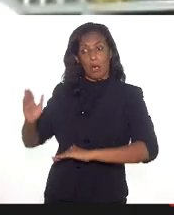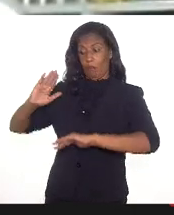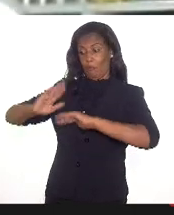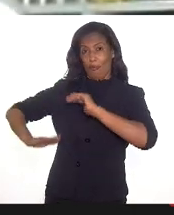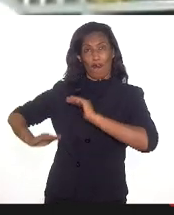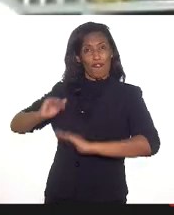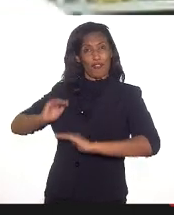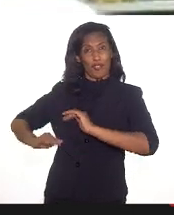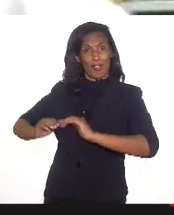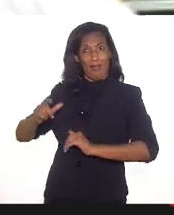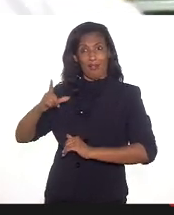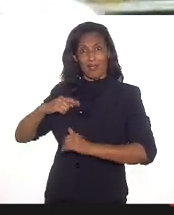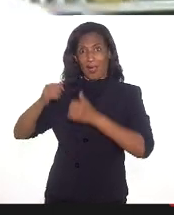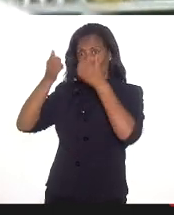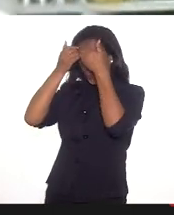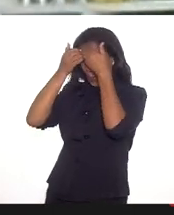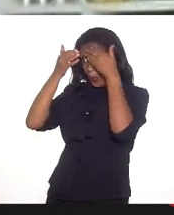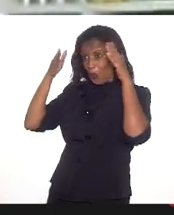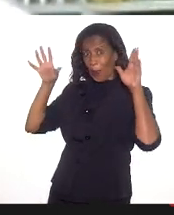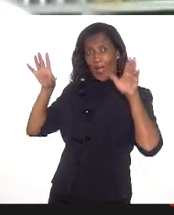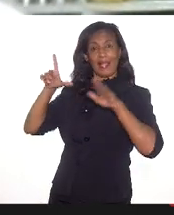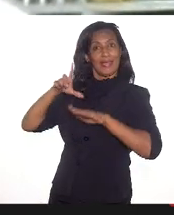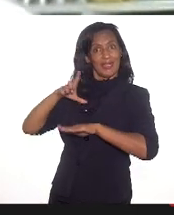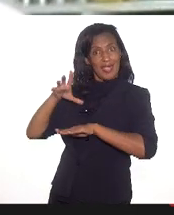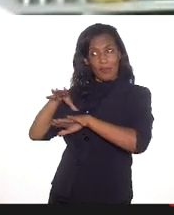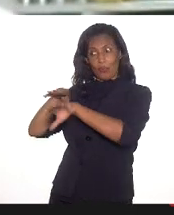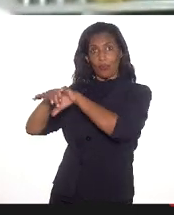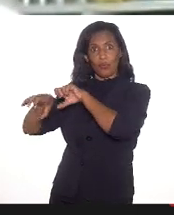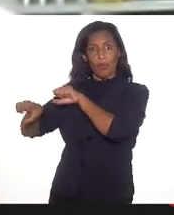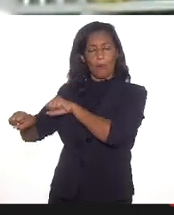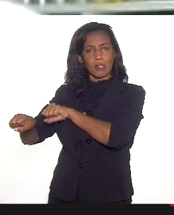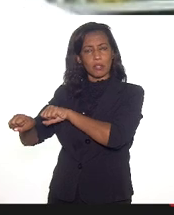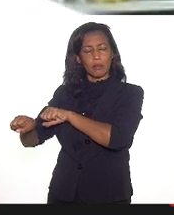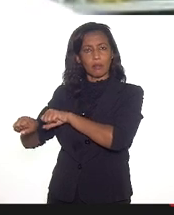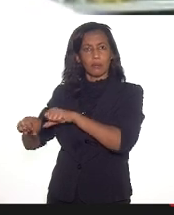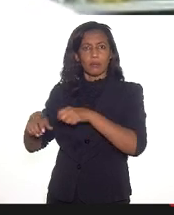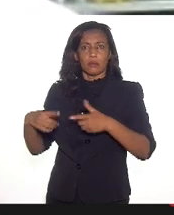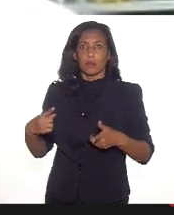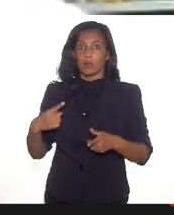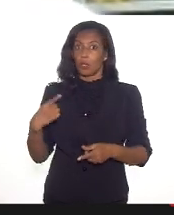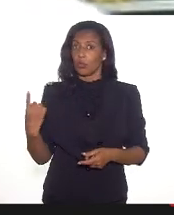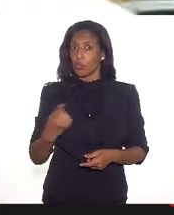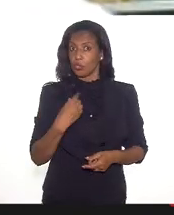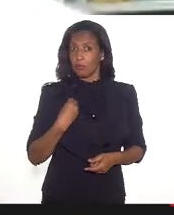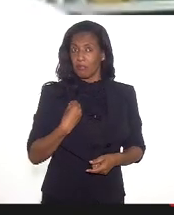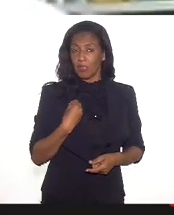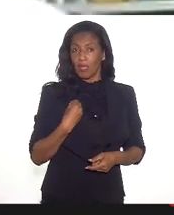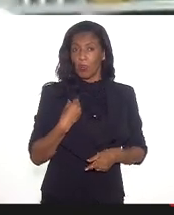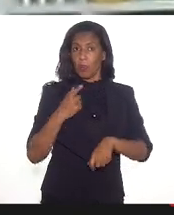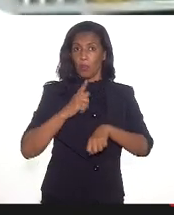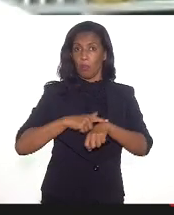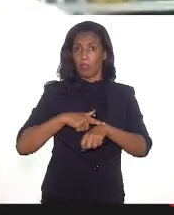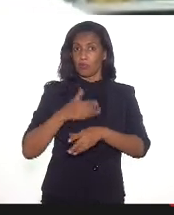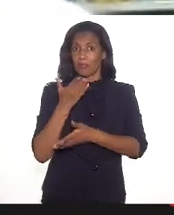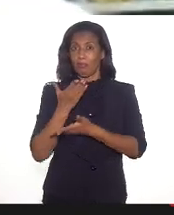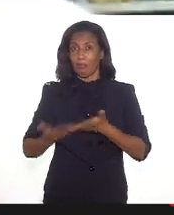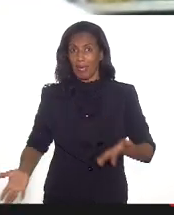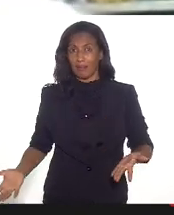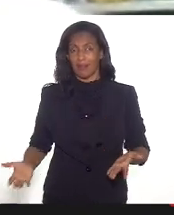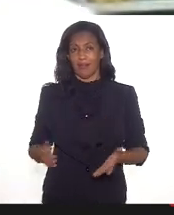expertise, que passaram por uma formação. Então, nós estamos vivendo um tempo também de perda muito grande nesse sentido.